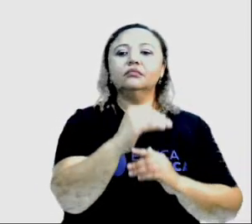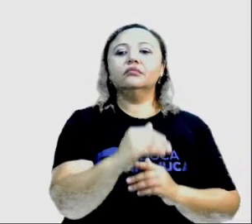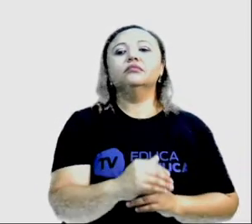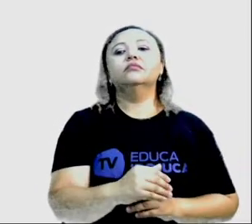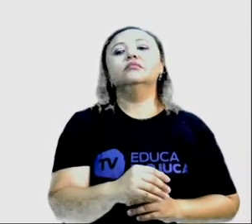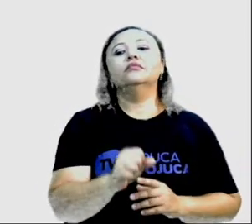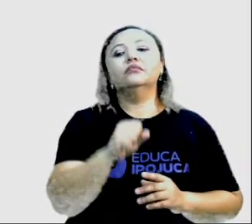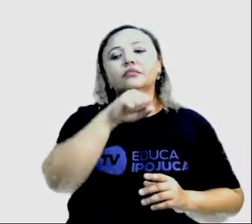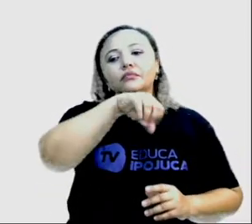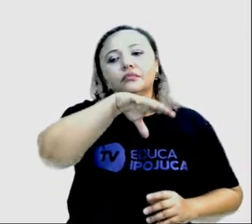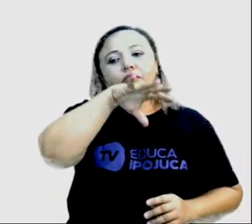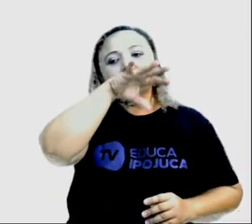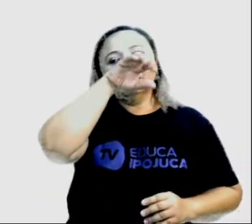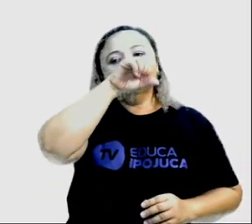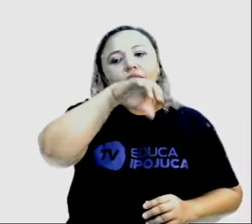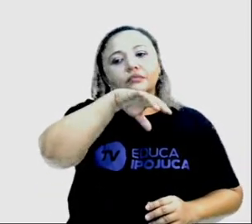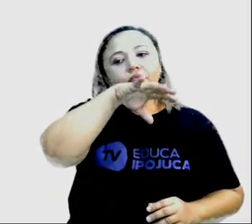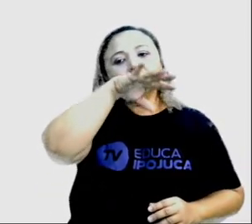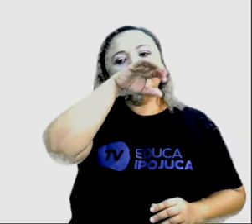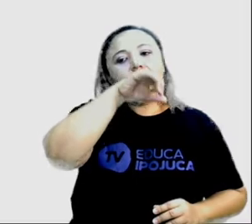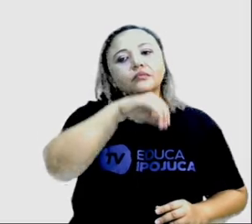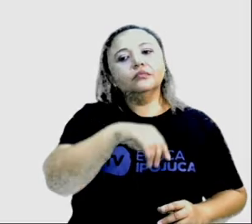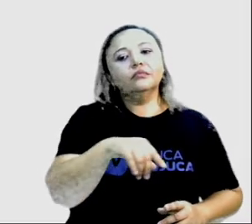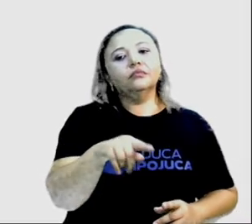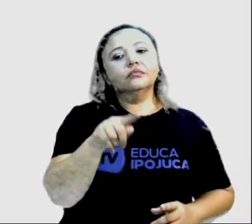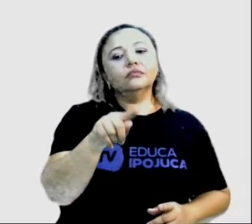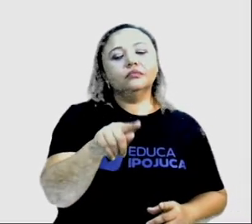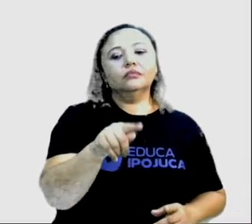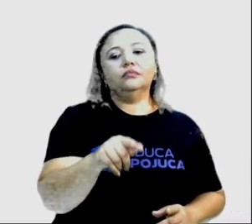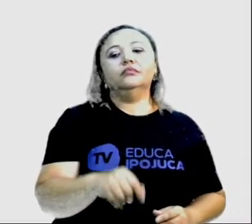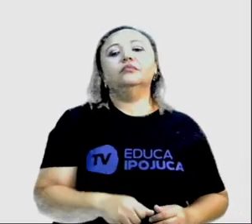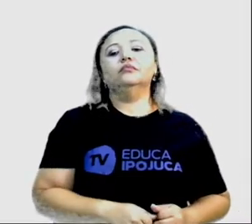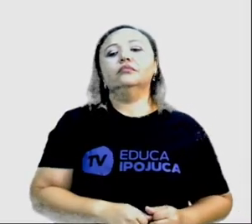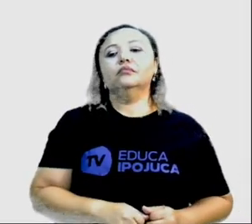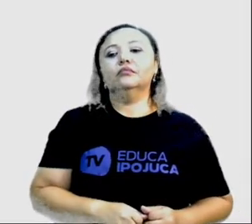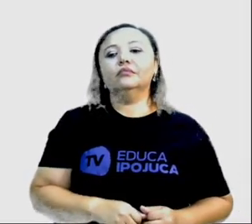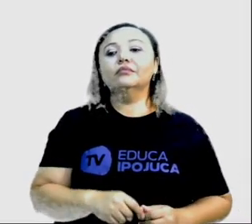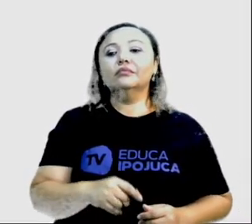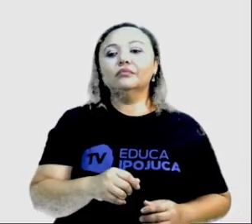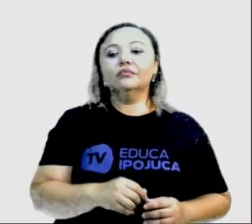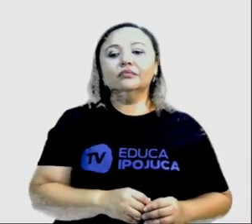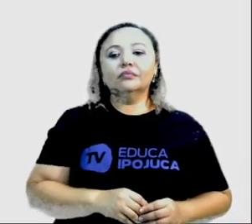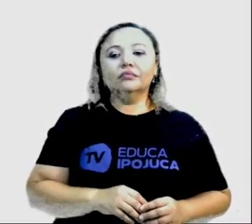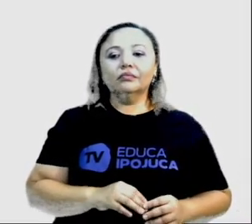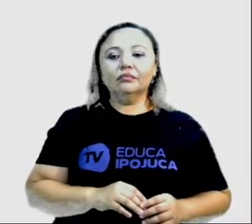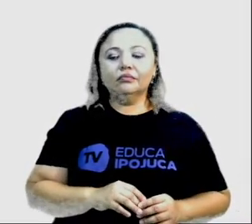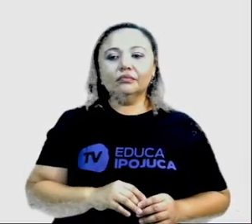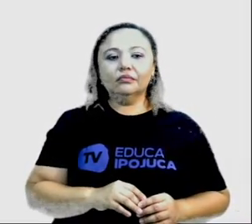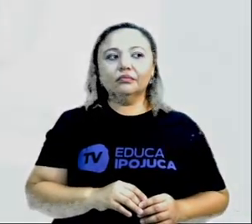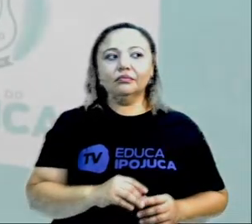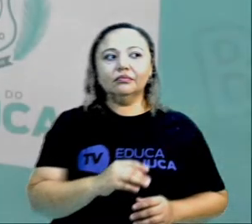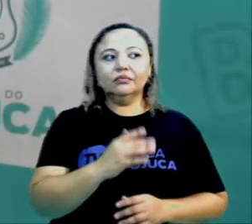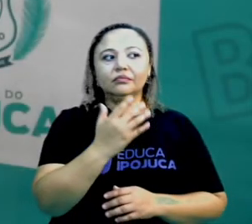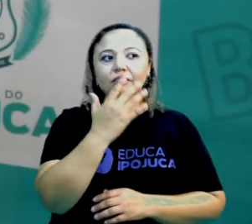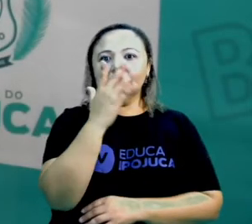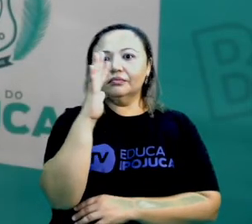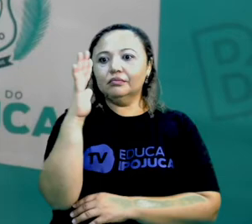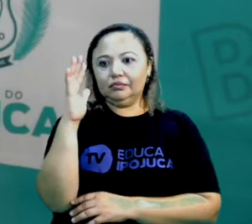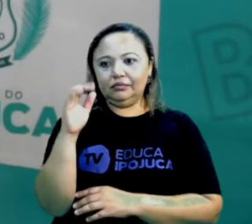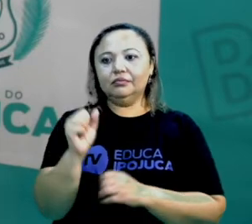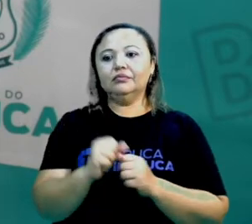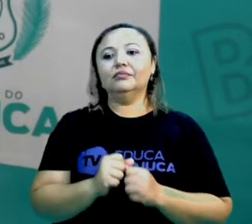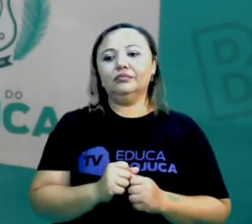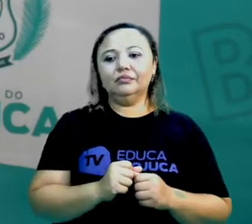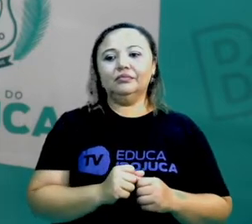gás oxigênio, que é o gás que é liberado através das plantas e que é